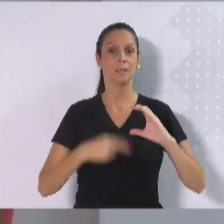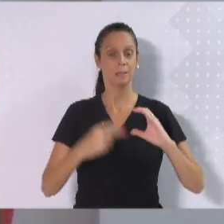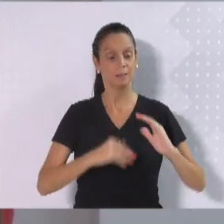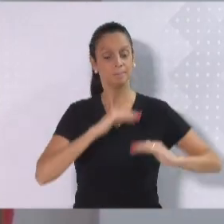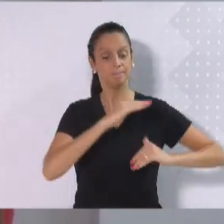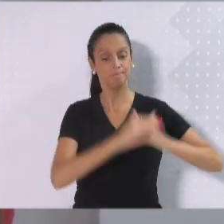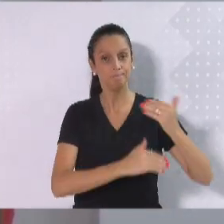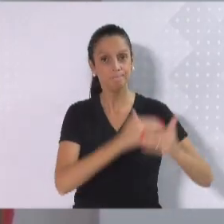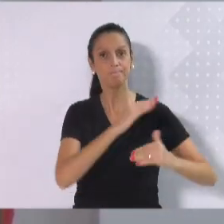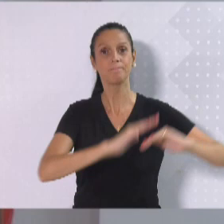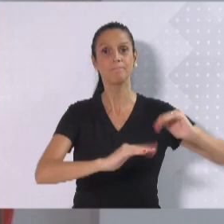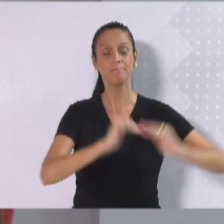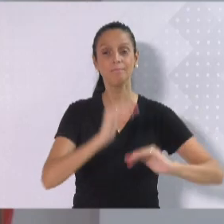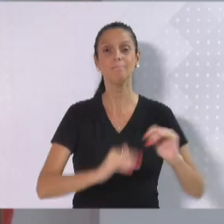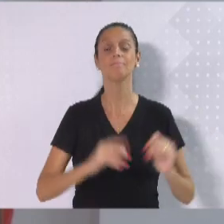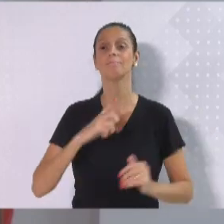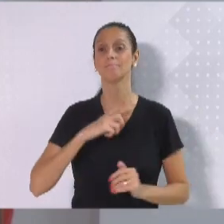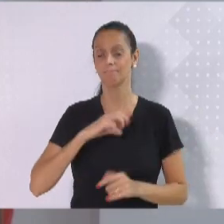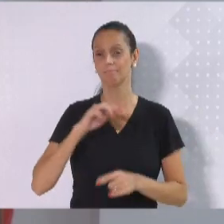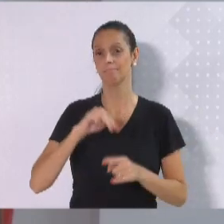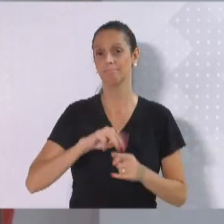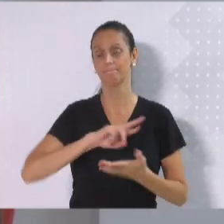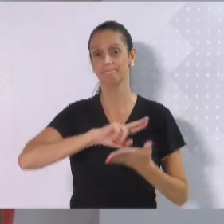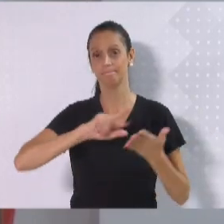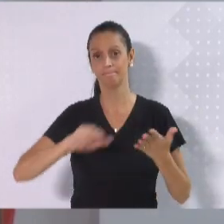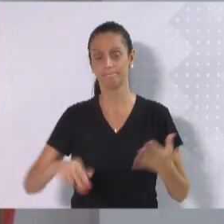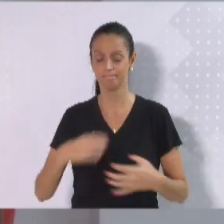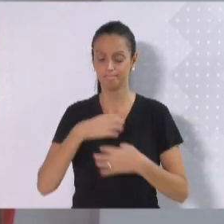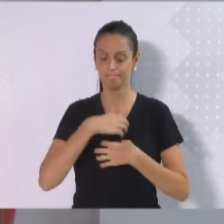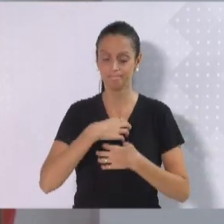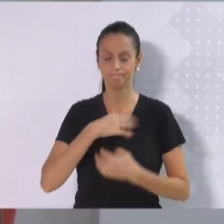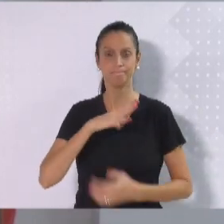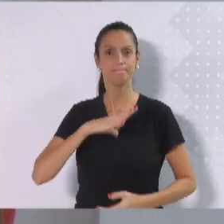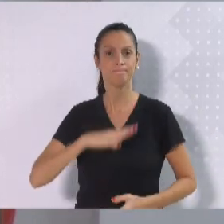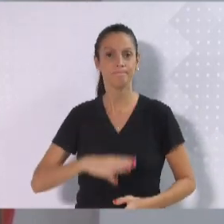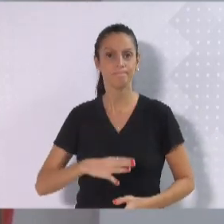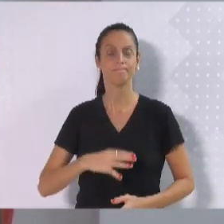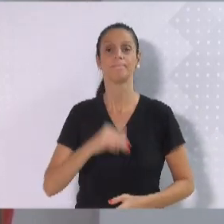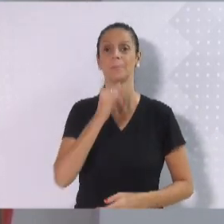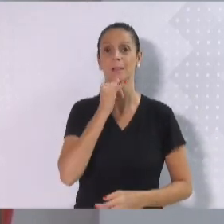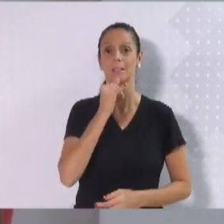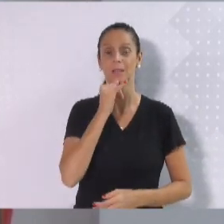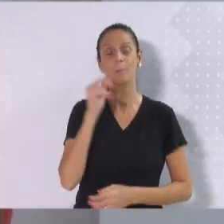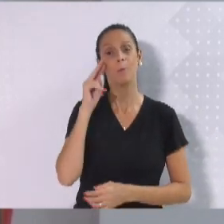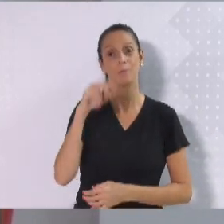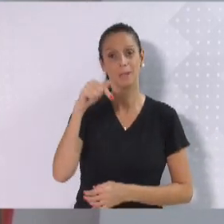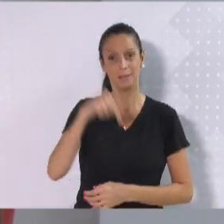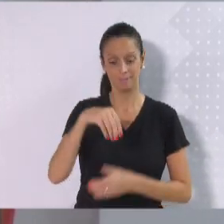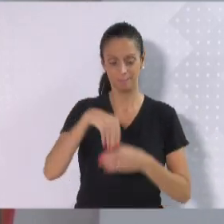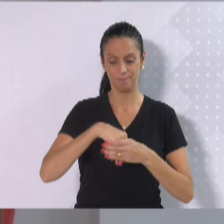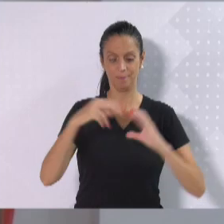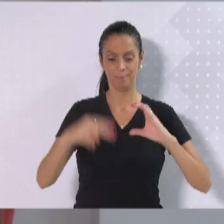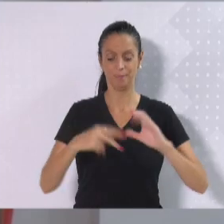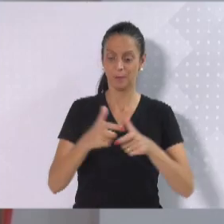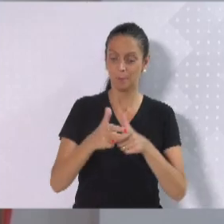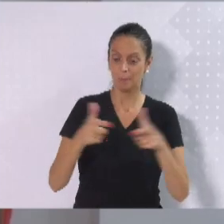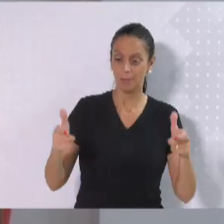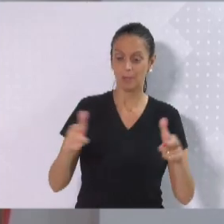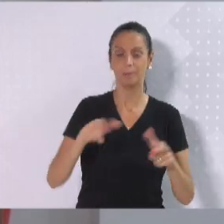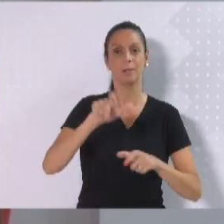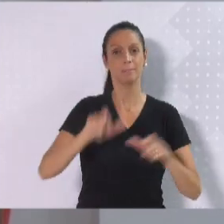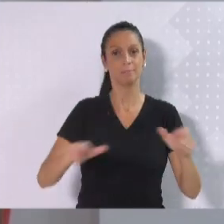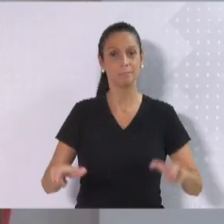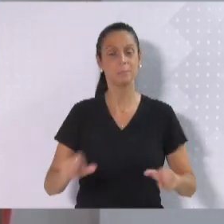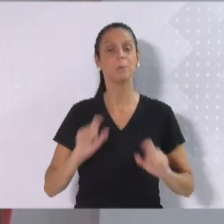diferentes motivos. É muito frustrante abrir o diário das sessões da Câmara e ver que a maioria das pautas de hoje em dia